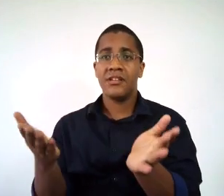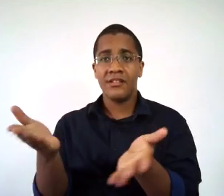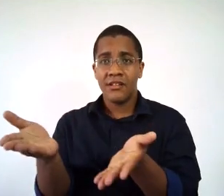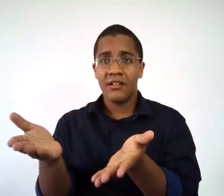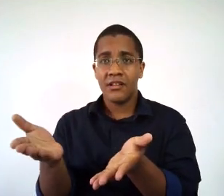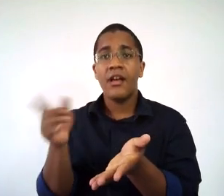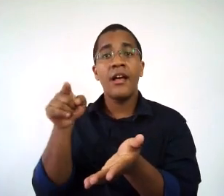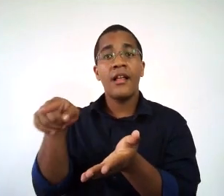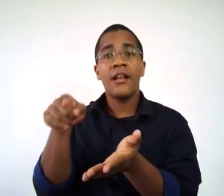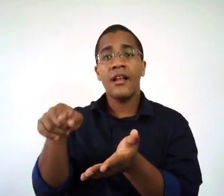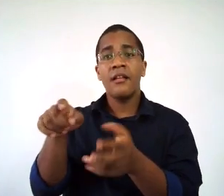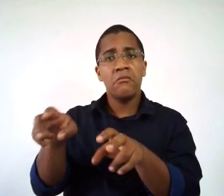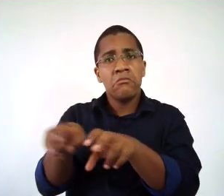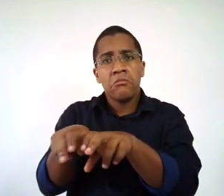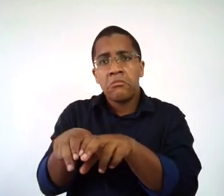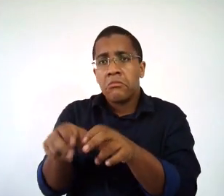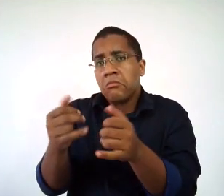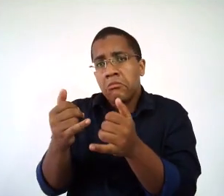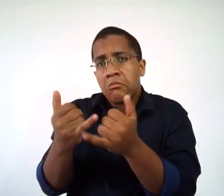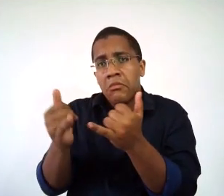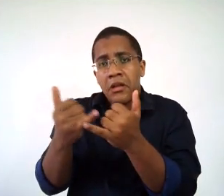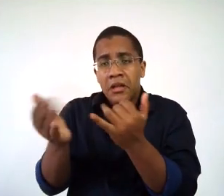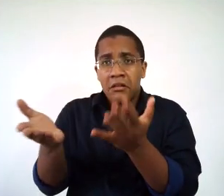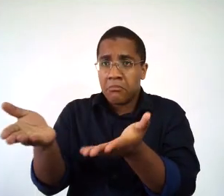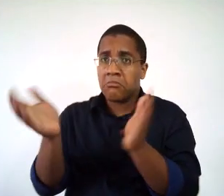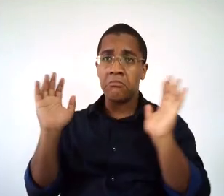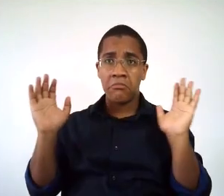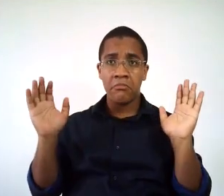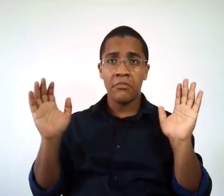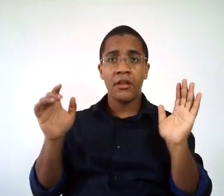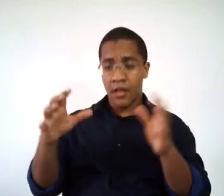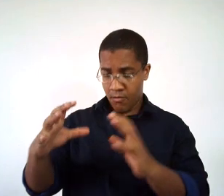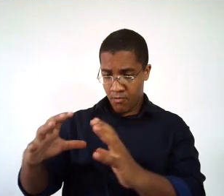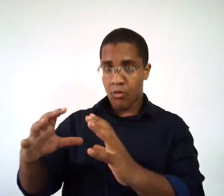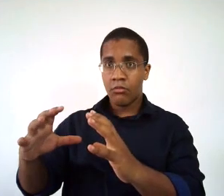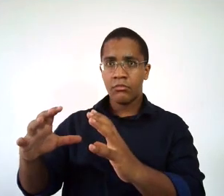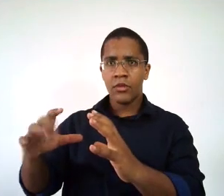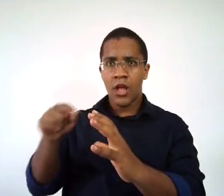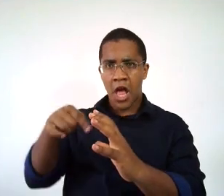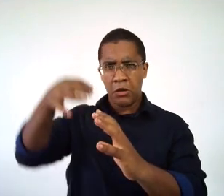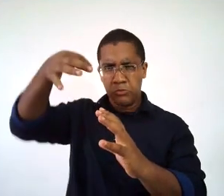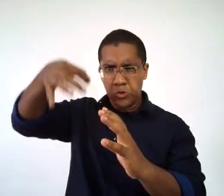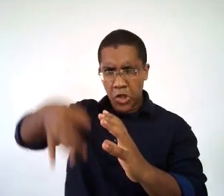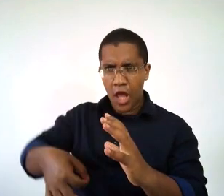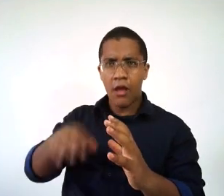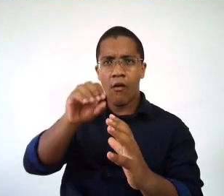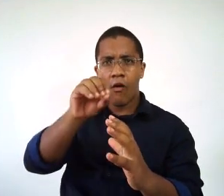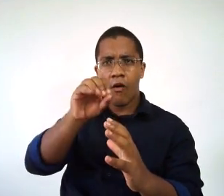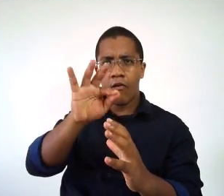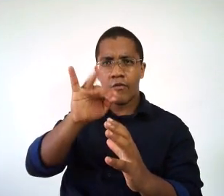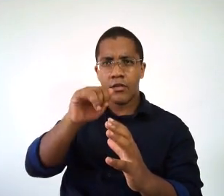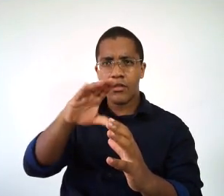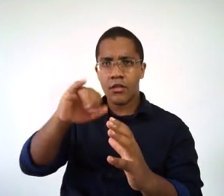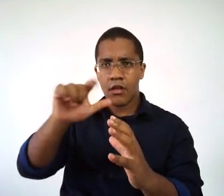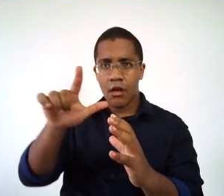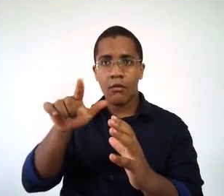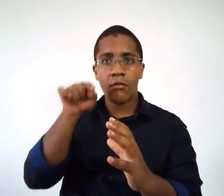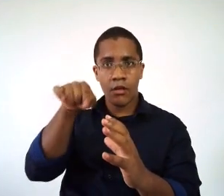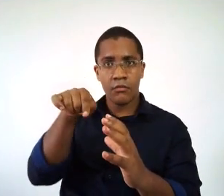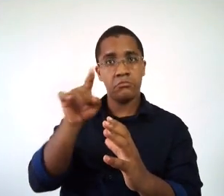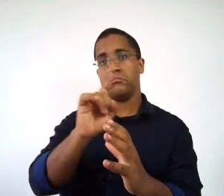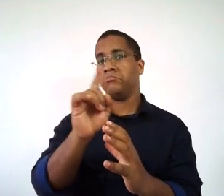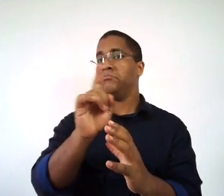sua casa, brincando também o que viria a ser o futsal. Então, a bola, por exemplo, não é do tamanho